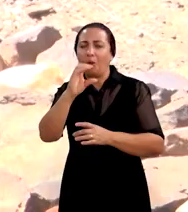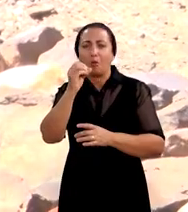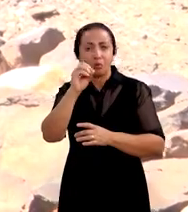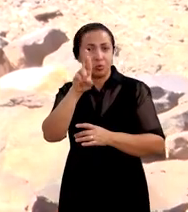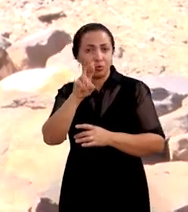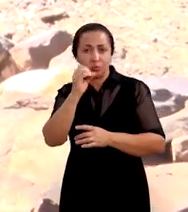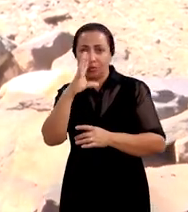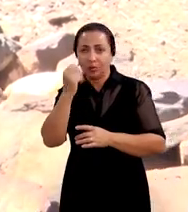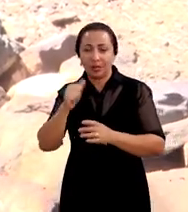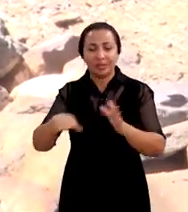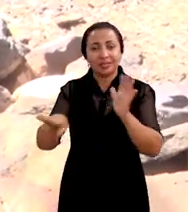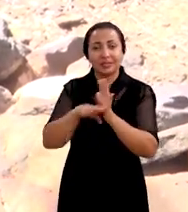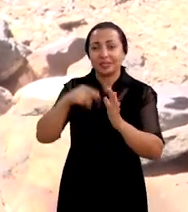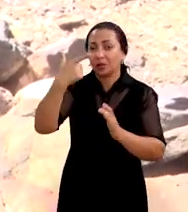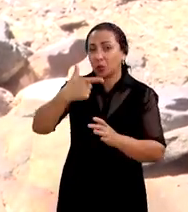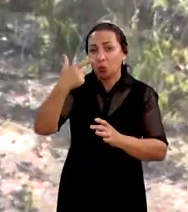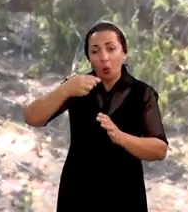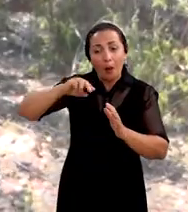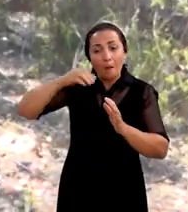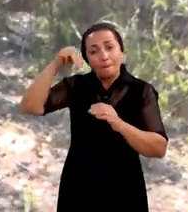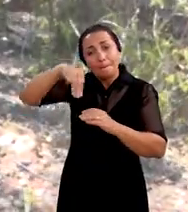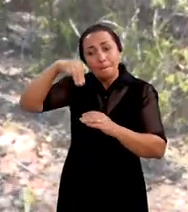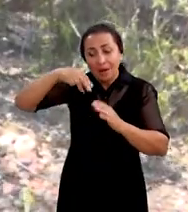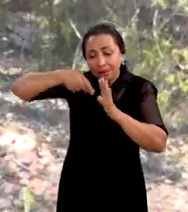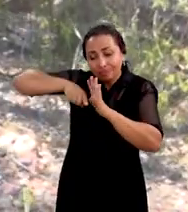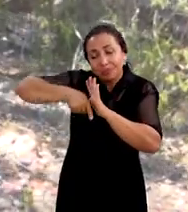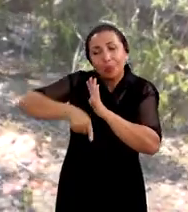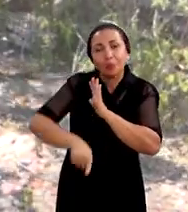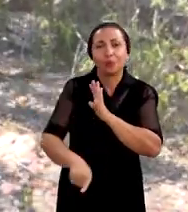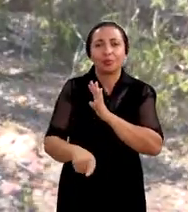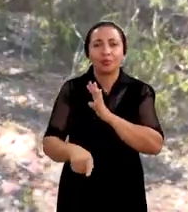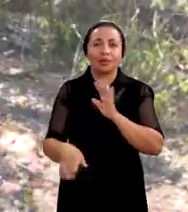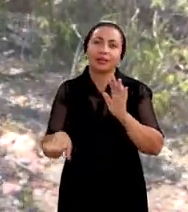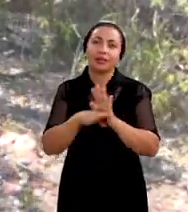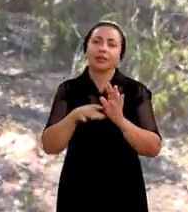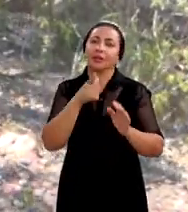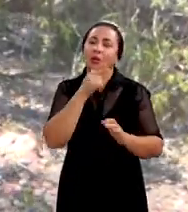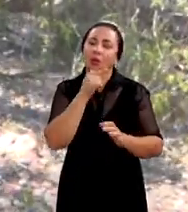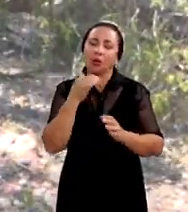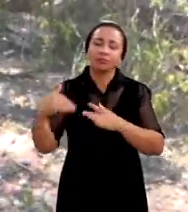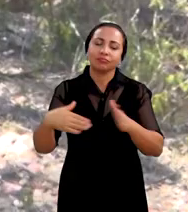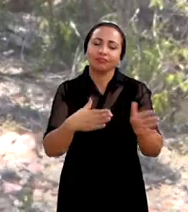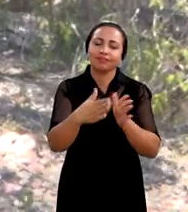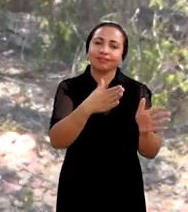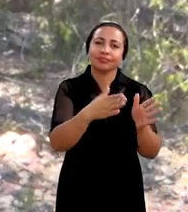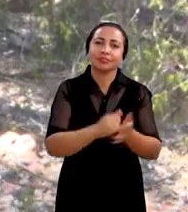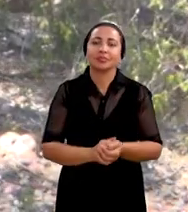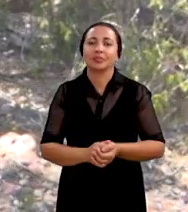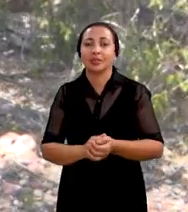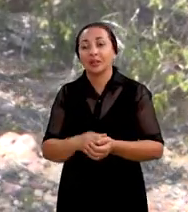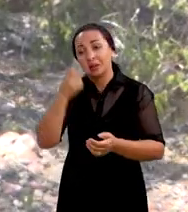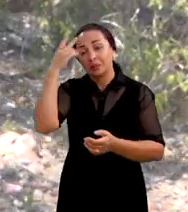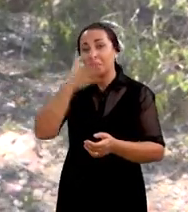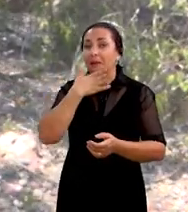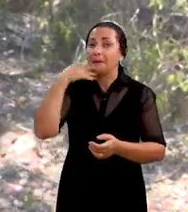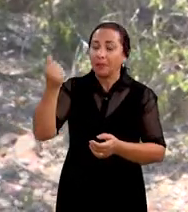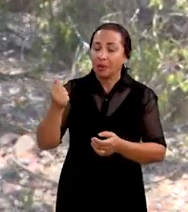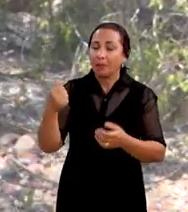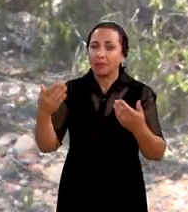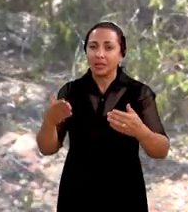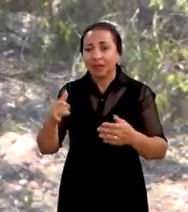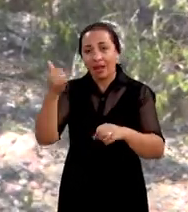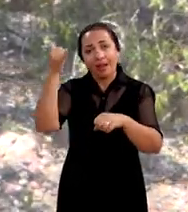sucos profundos de até dois metros, alcançando, inclusive, o rio Curituba. Então, uma das propostas do projeto é tentar